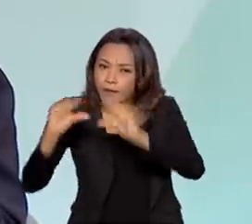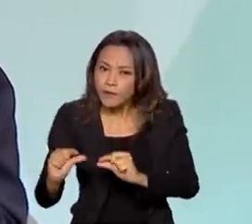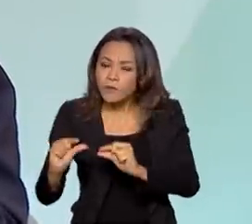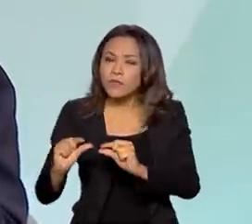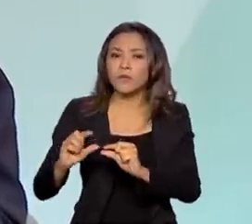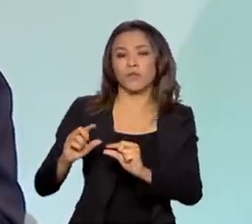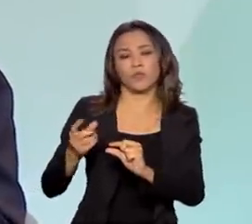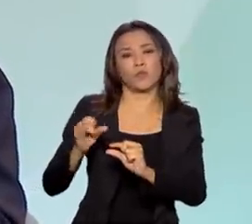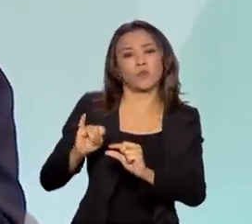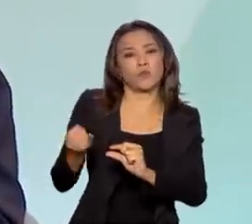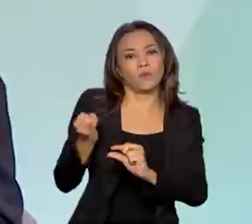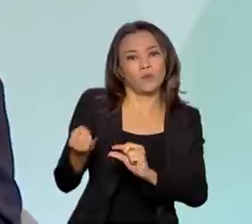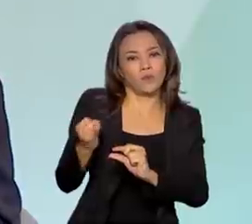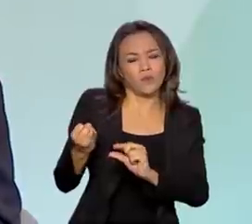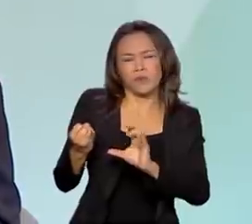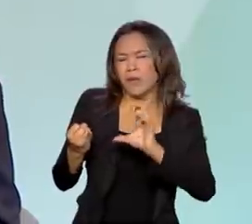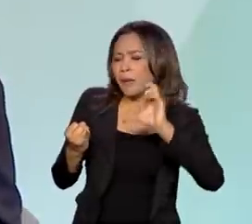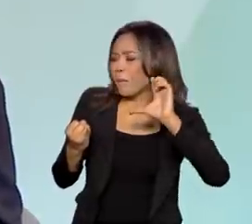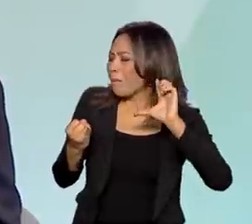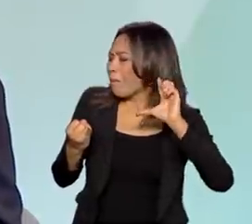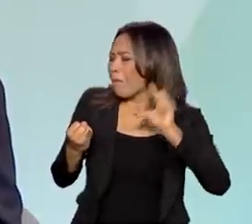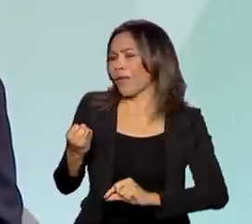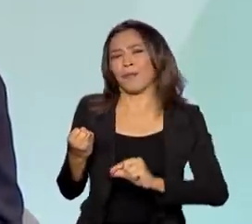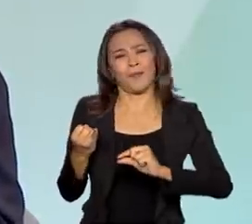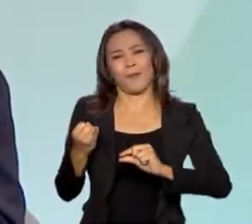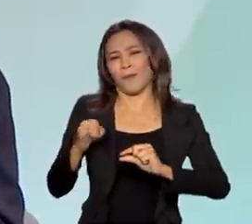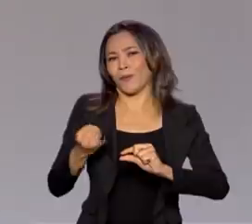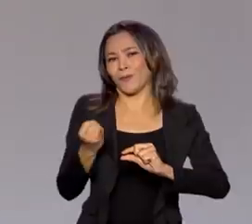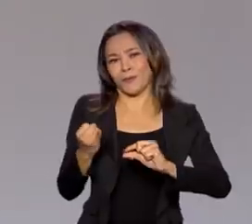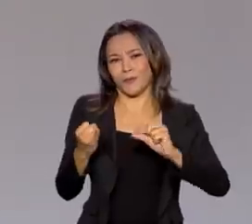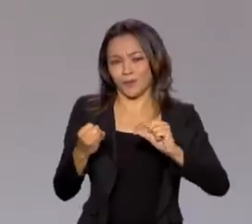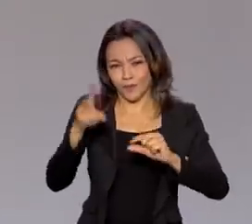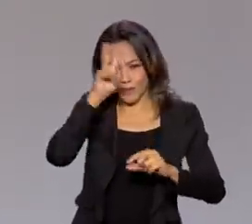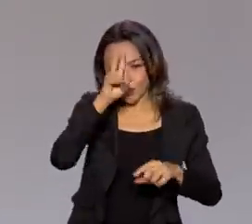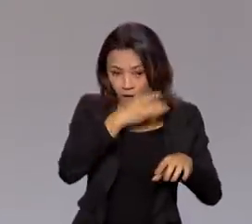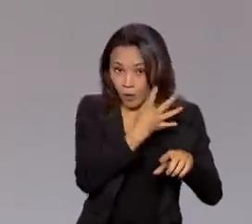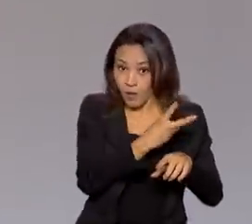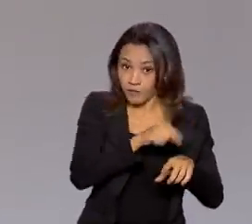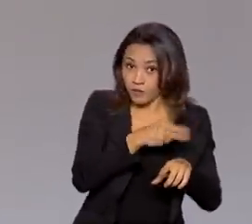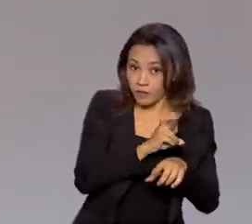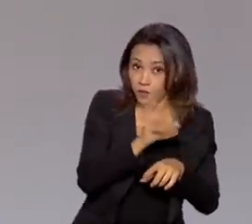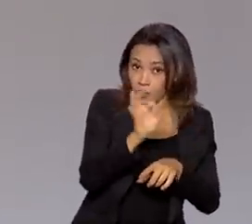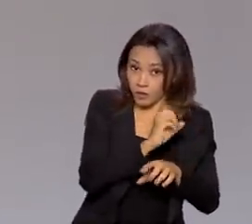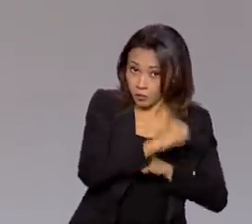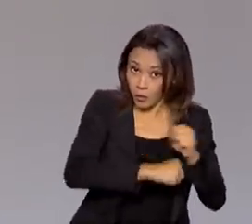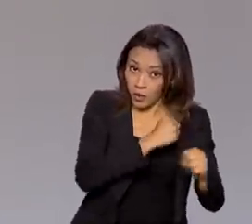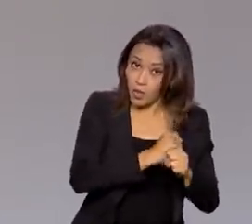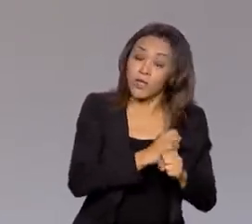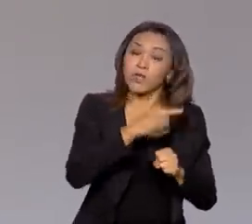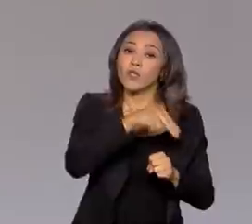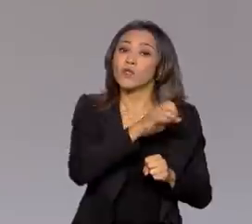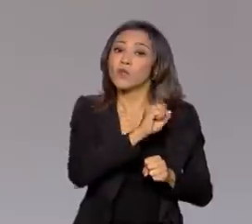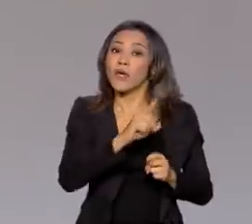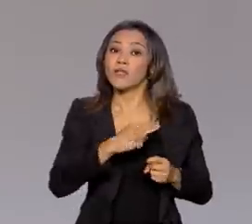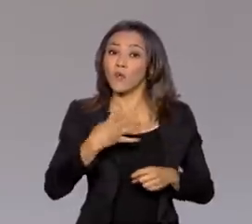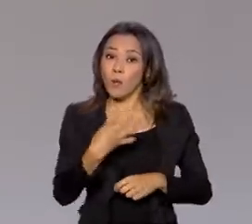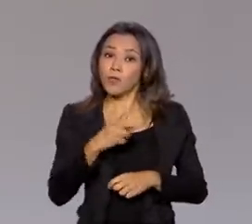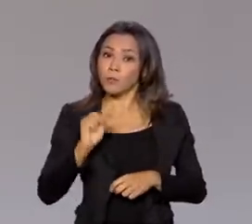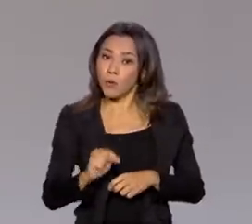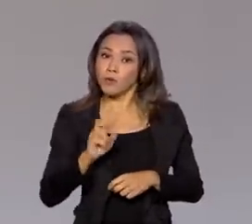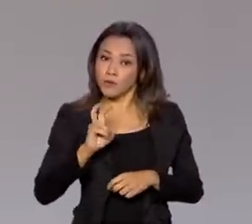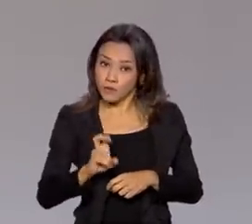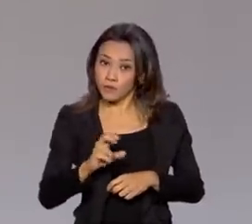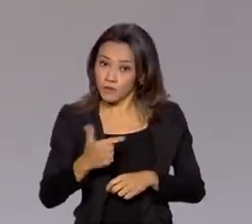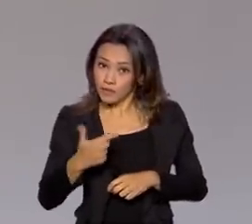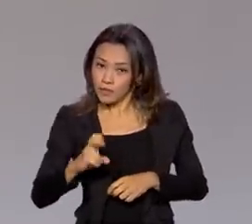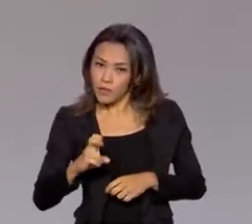ao tomador para a menor taxa de juros da história. 4,5% ao ano, Sul, Sudeste, Centro-Oeste, 4,25% Norte,